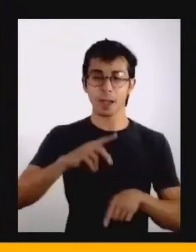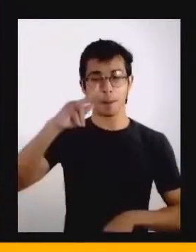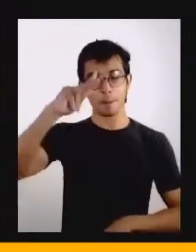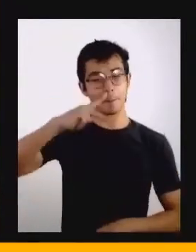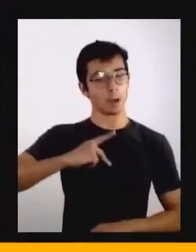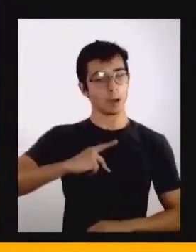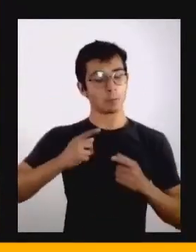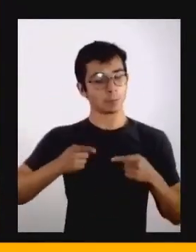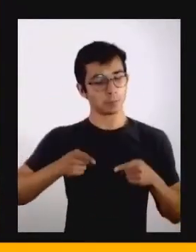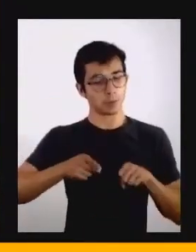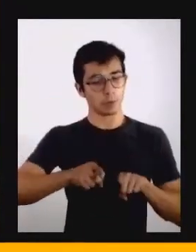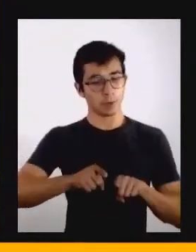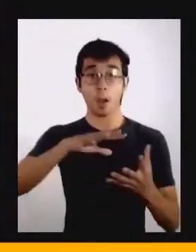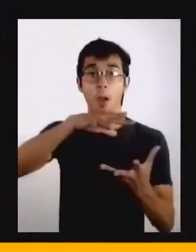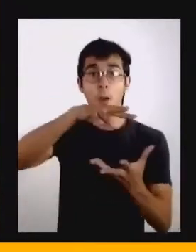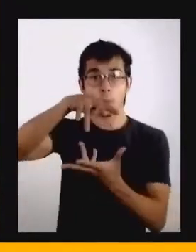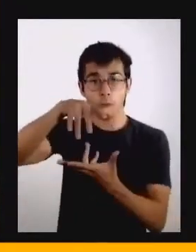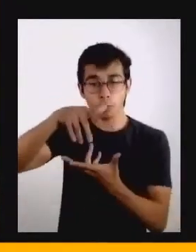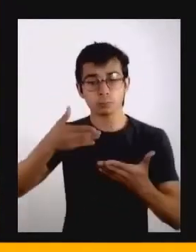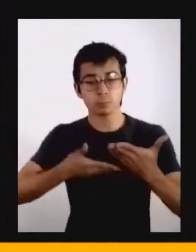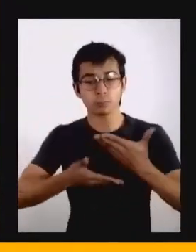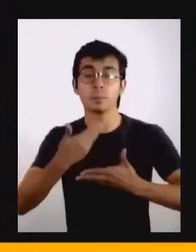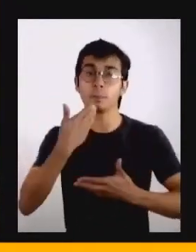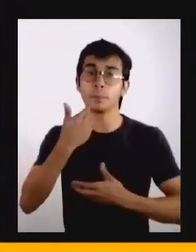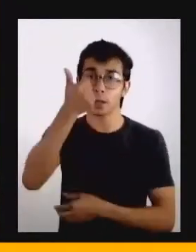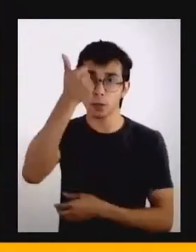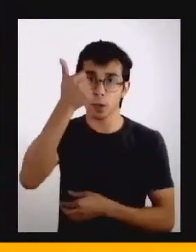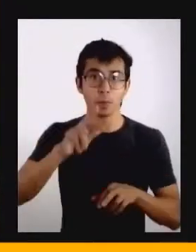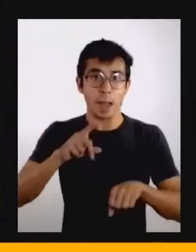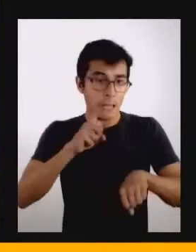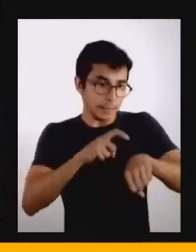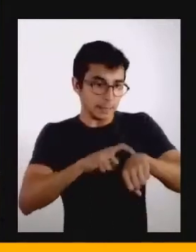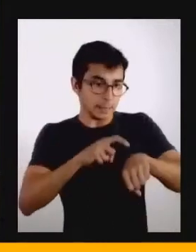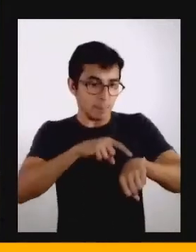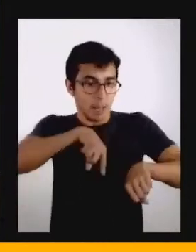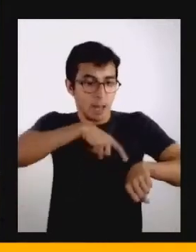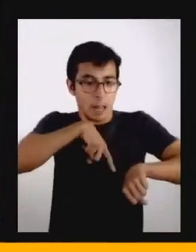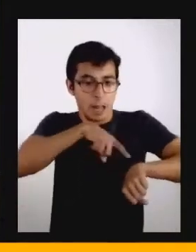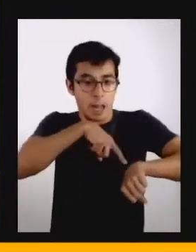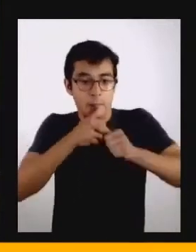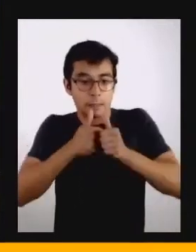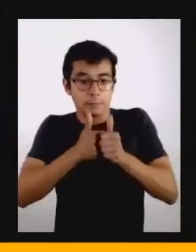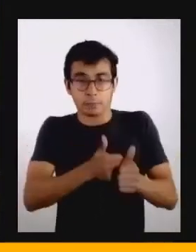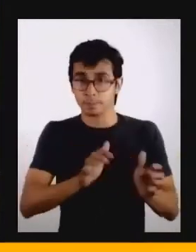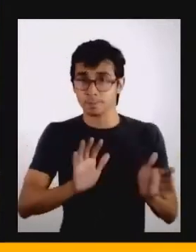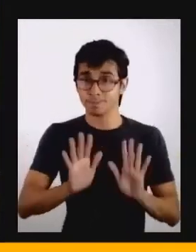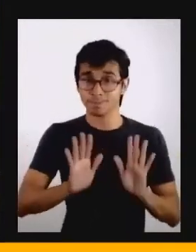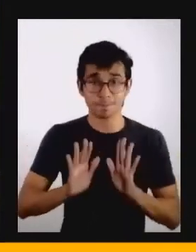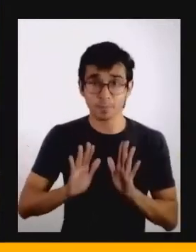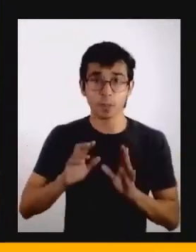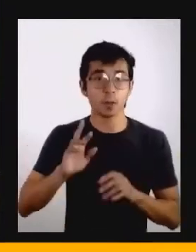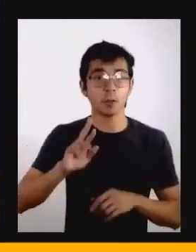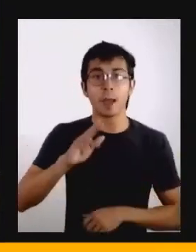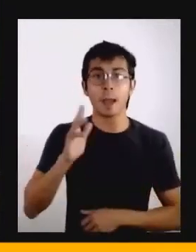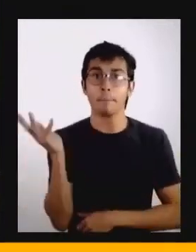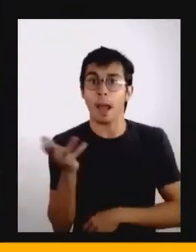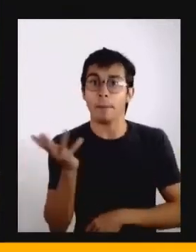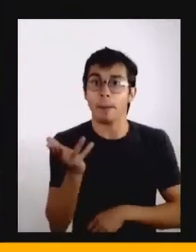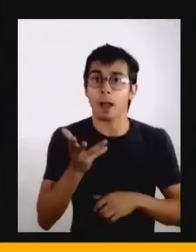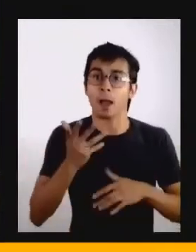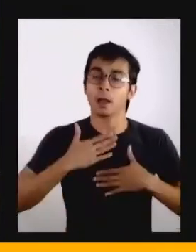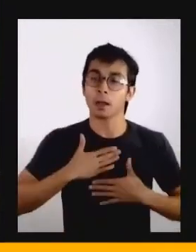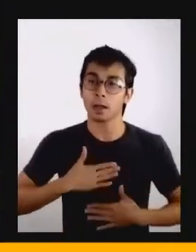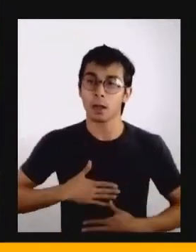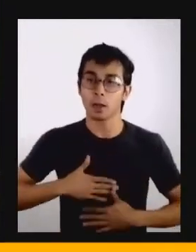e com o mundo do que com o tempo do relógio. Ou seja, ao invés da gente buscar desacelerar, a gente pode buscar